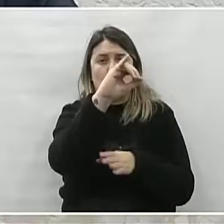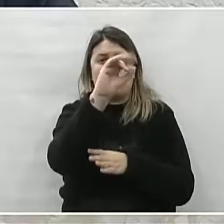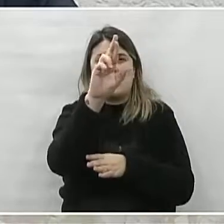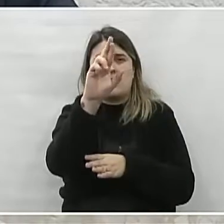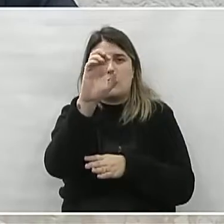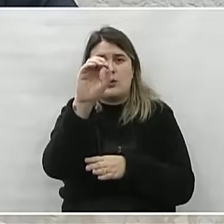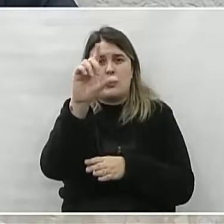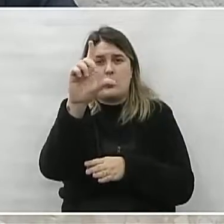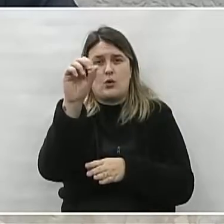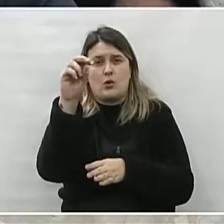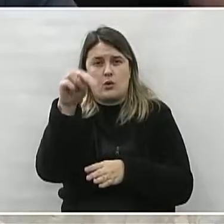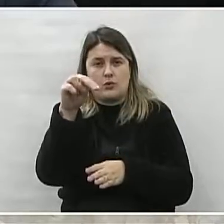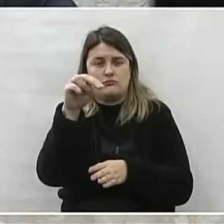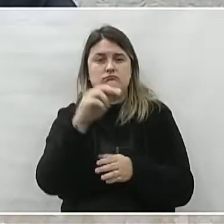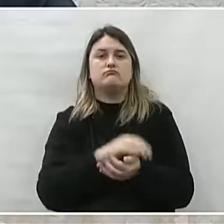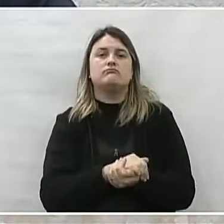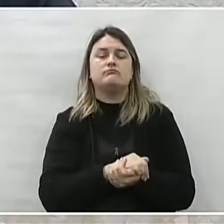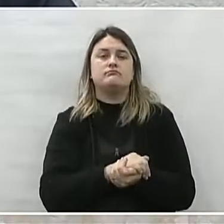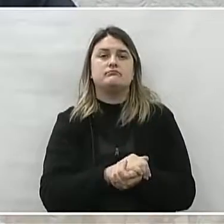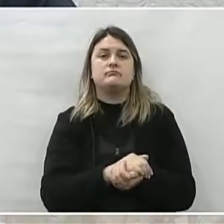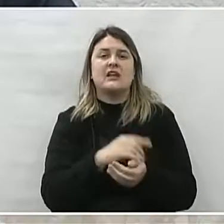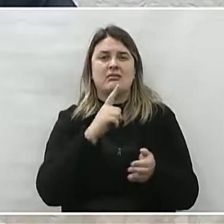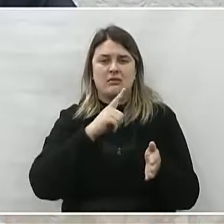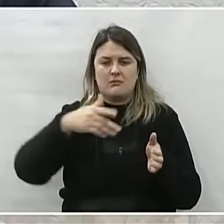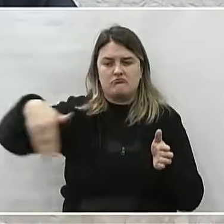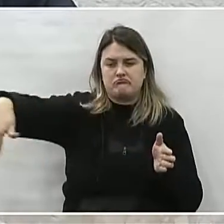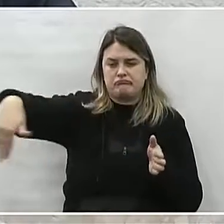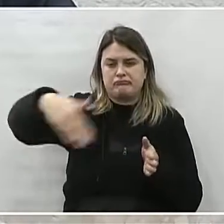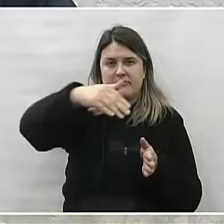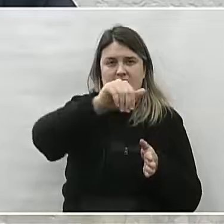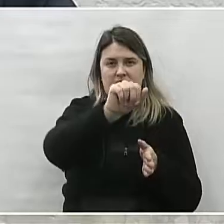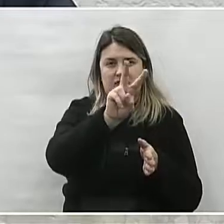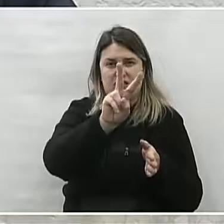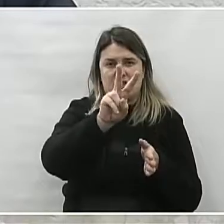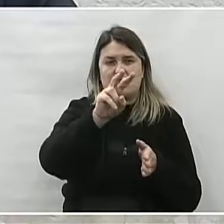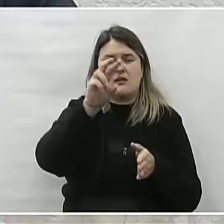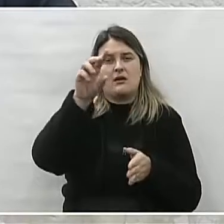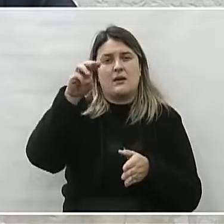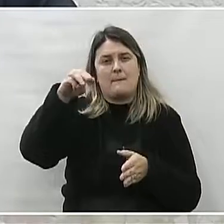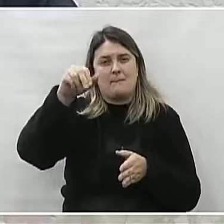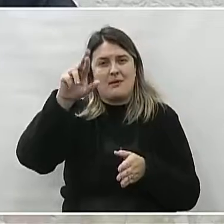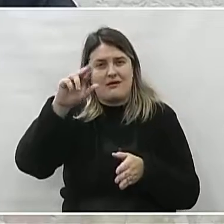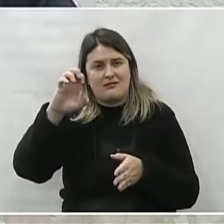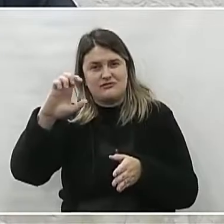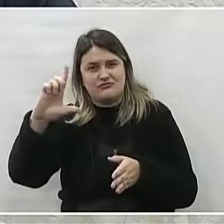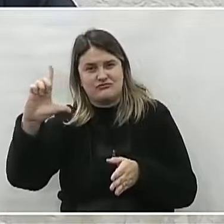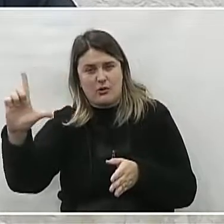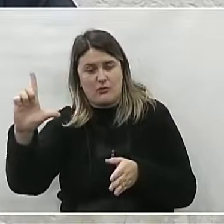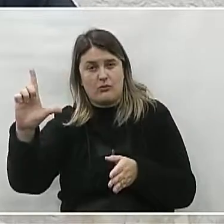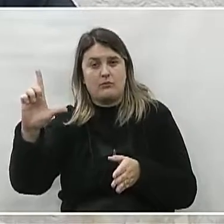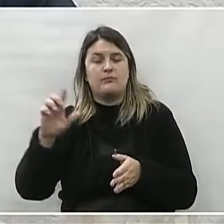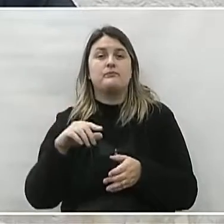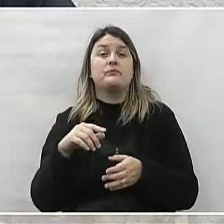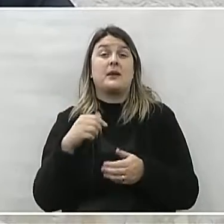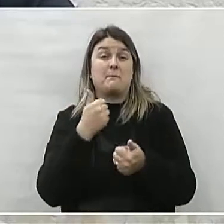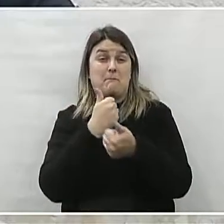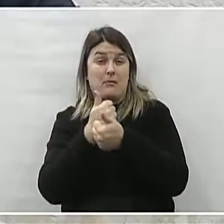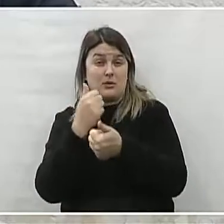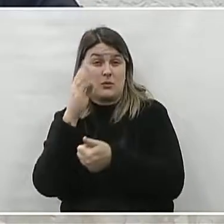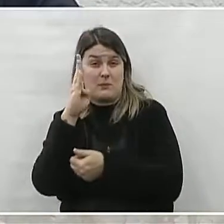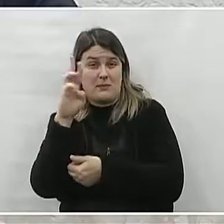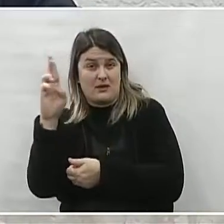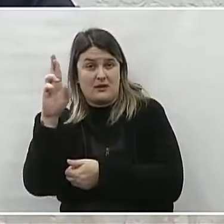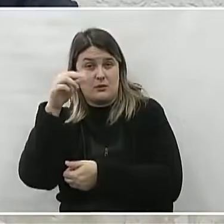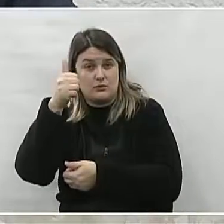Desde o trevo próximo à Avenida Marechal Deodoro, bairro Rio da Areia, até o trevo da BR-153,